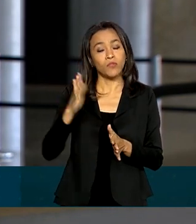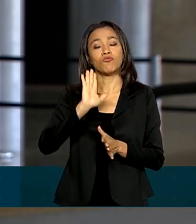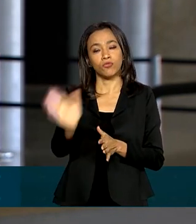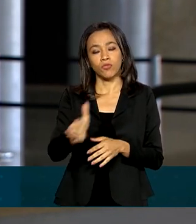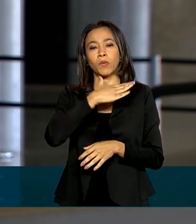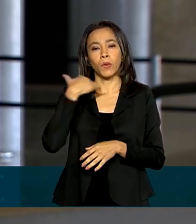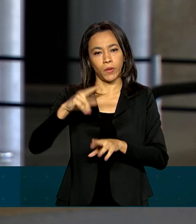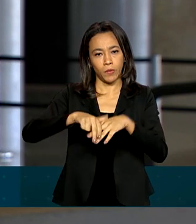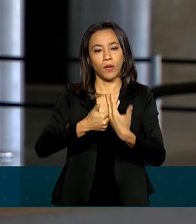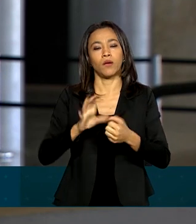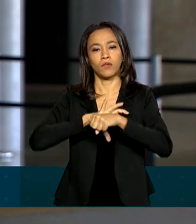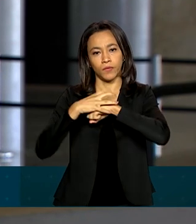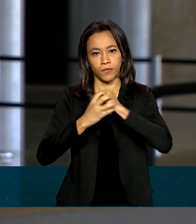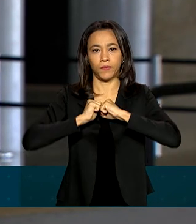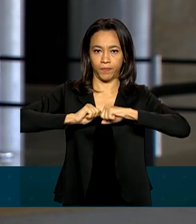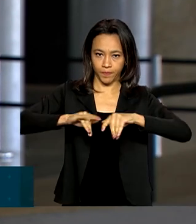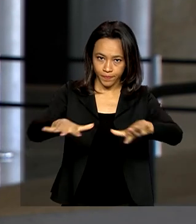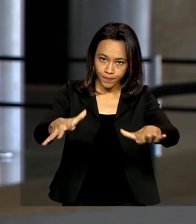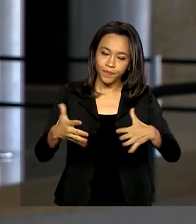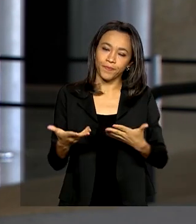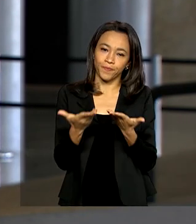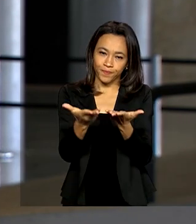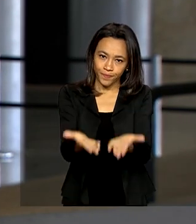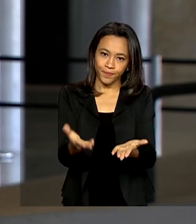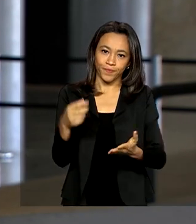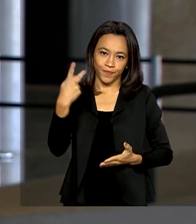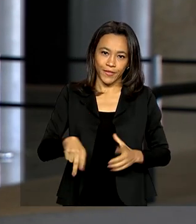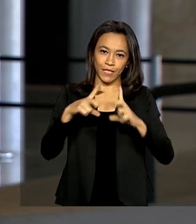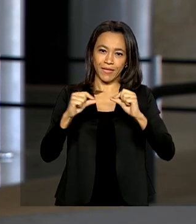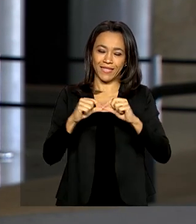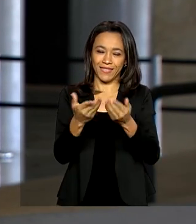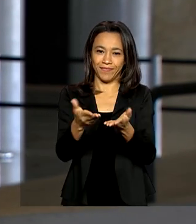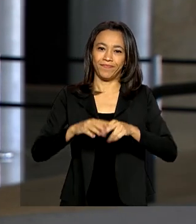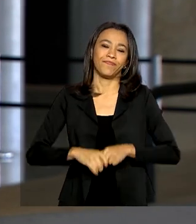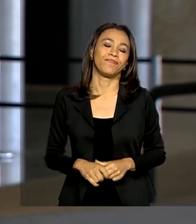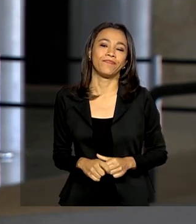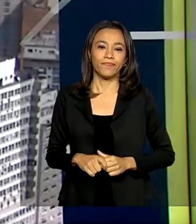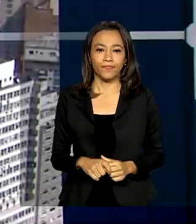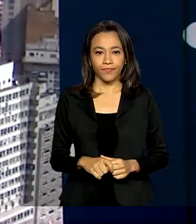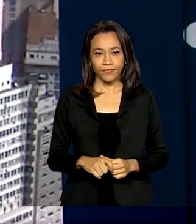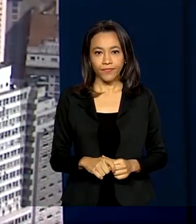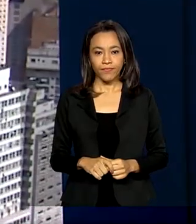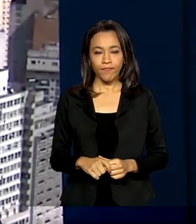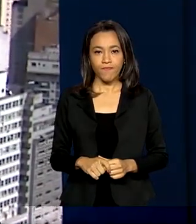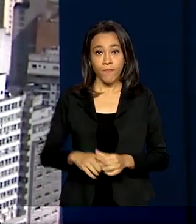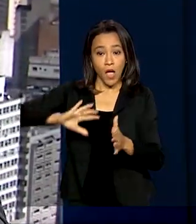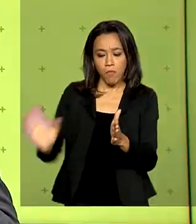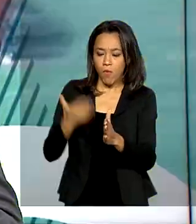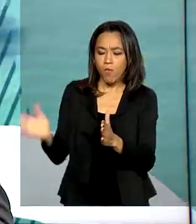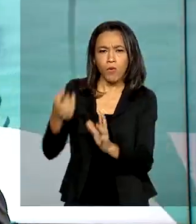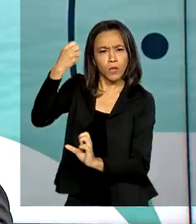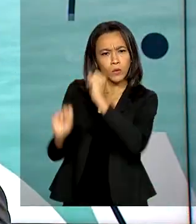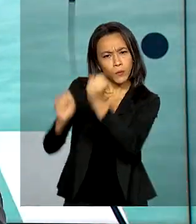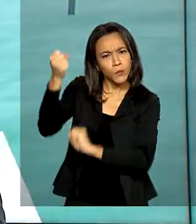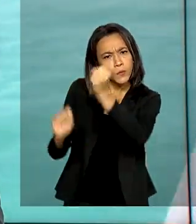conta do novo coronavírus. Daniele Popov, de Brasília, para o Governo Agora. A produção da